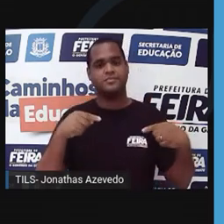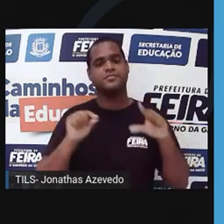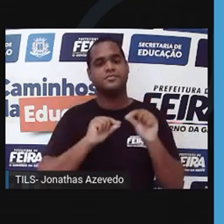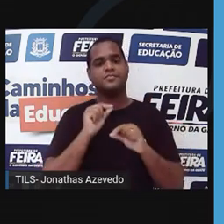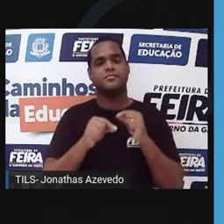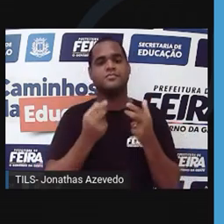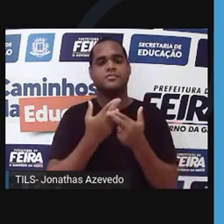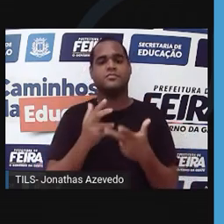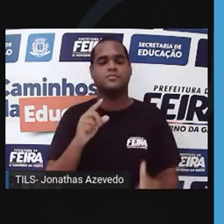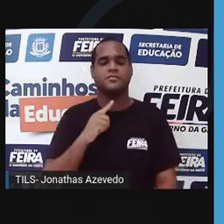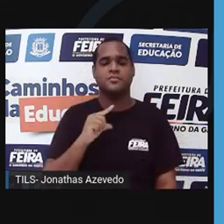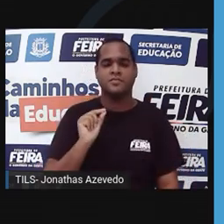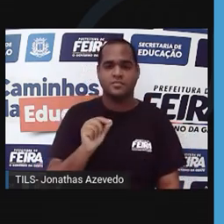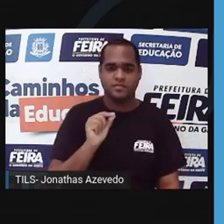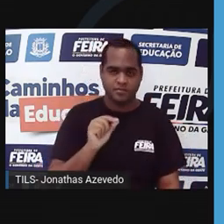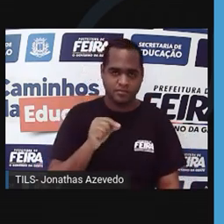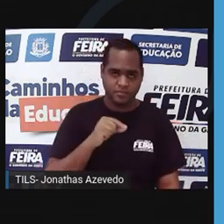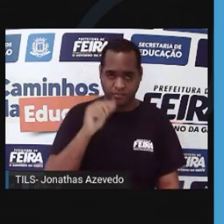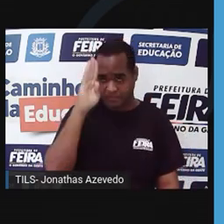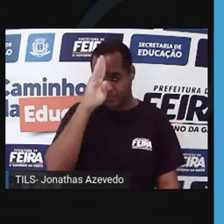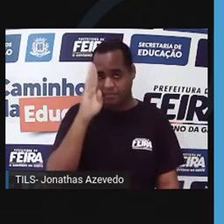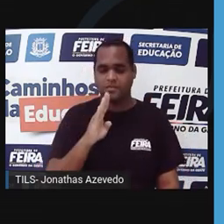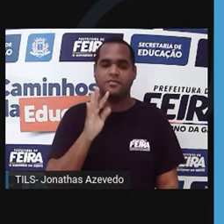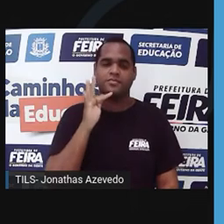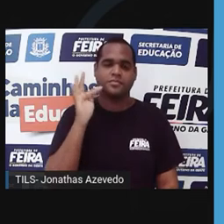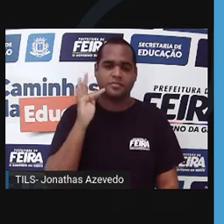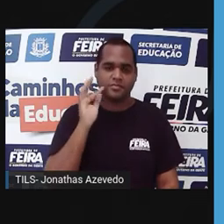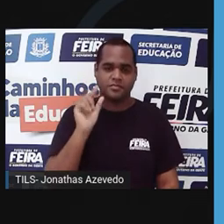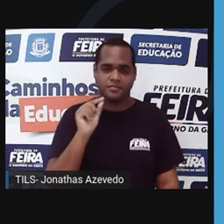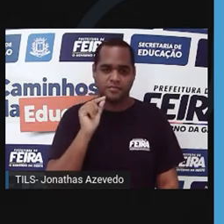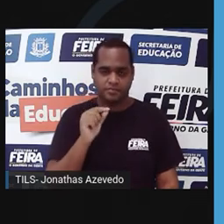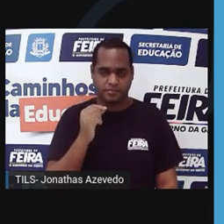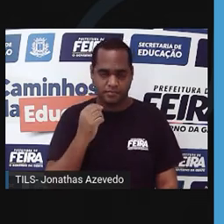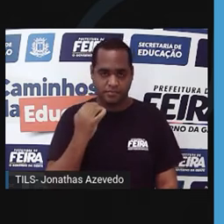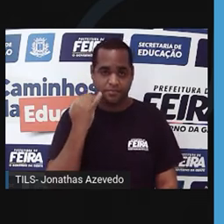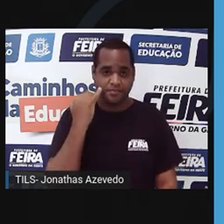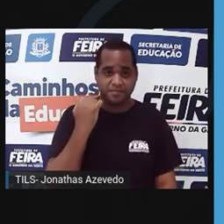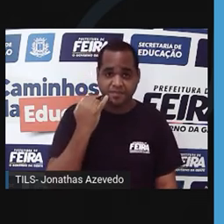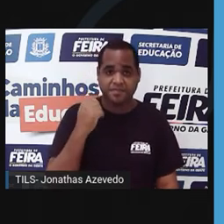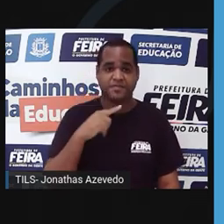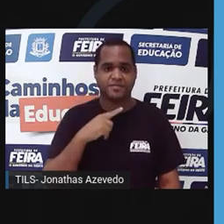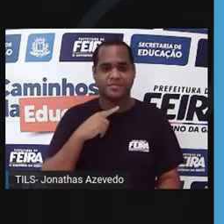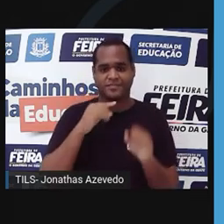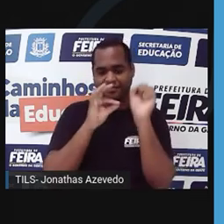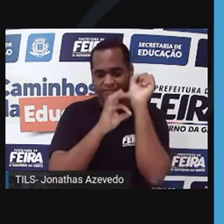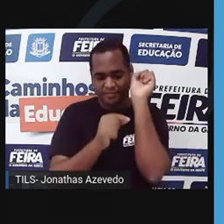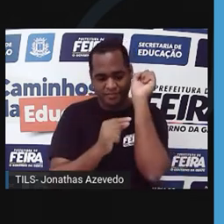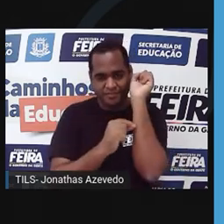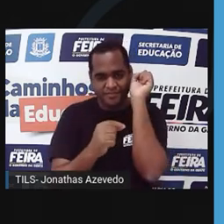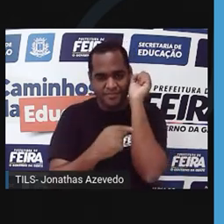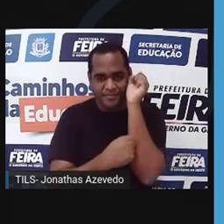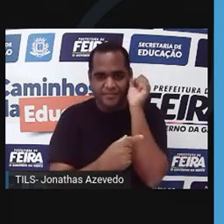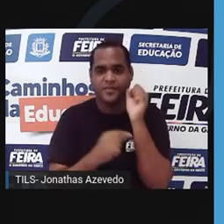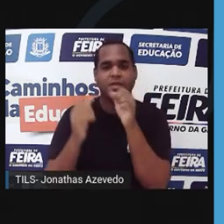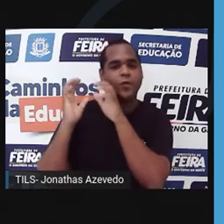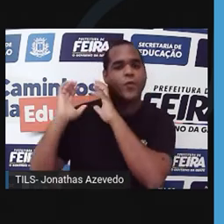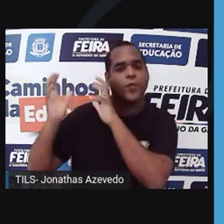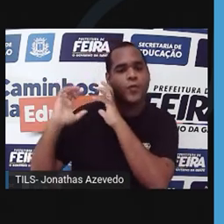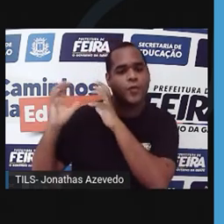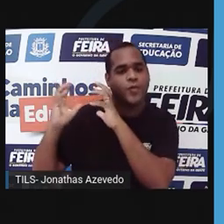Qual desses frutos não é brasileiro? A goiaba, jabuticaba ou coco?